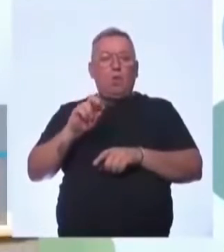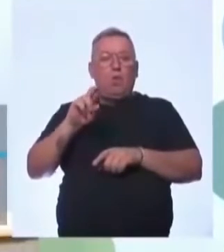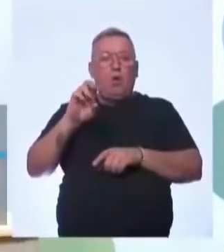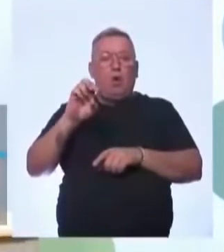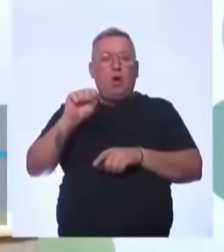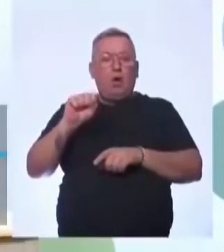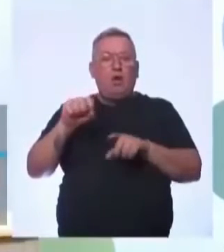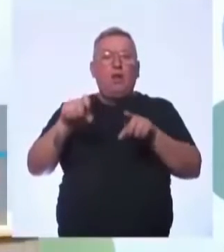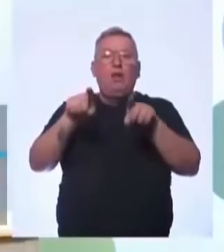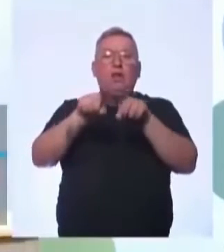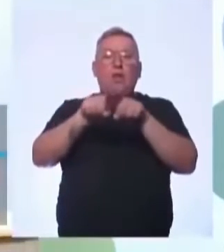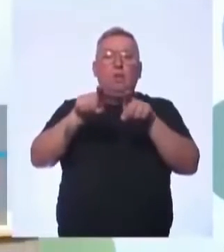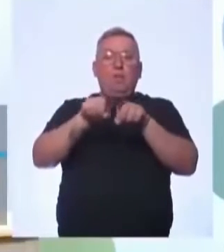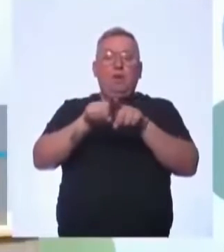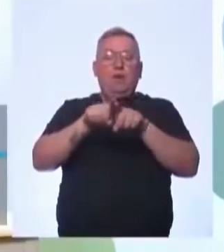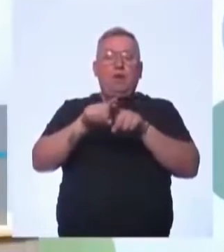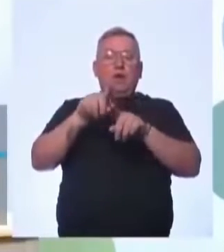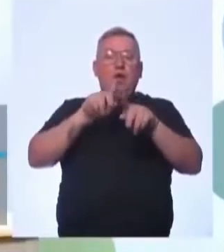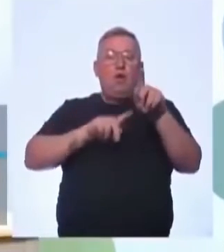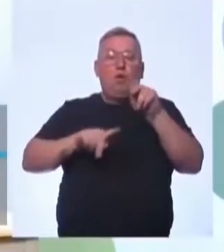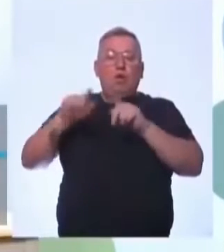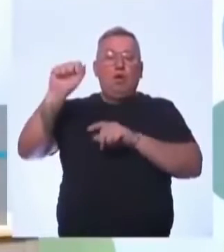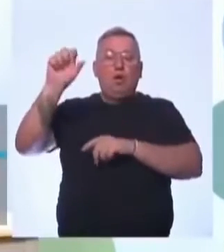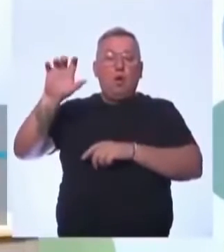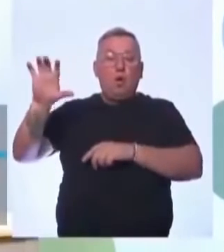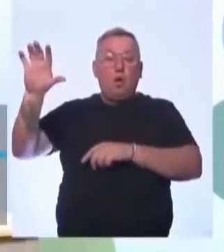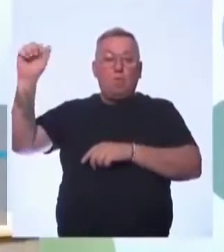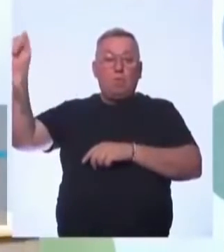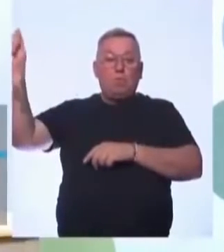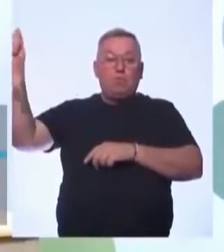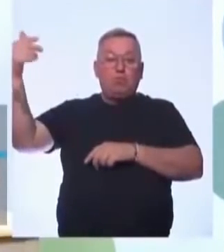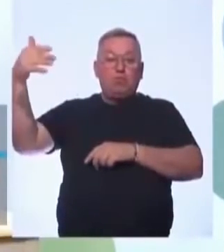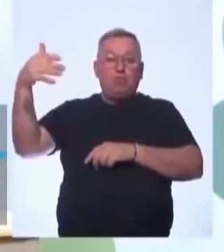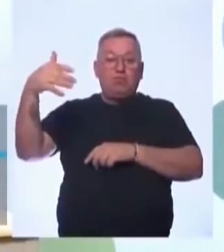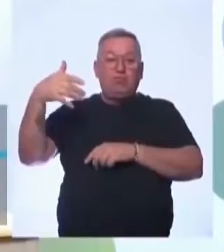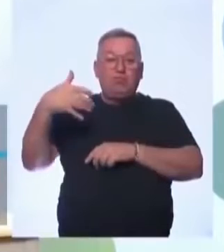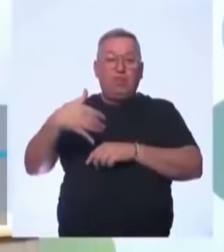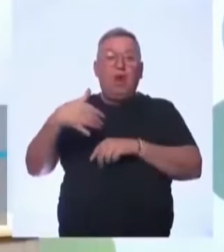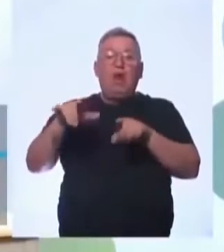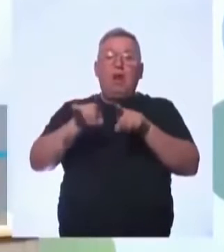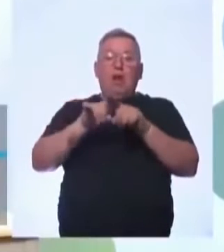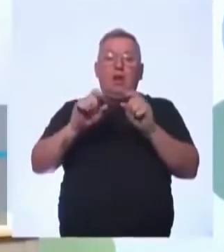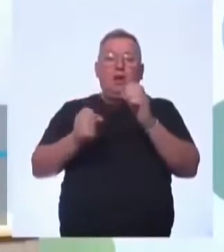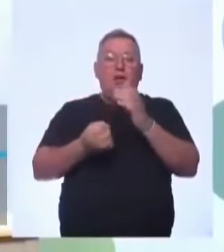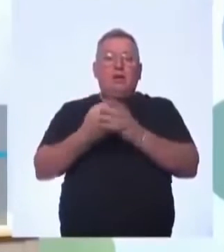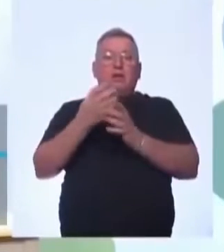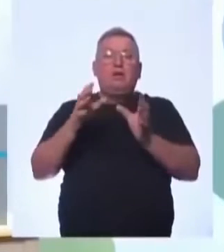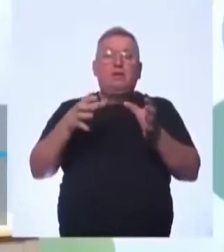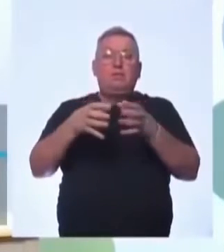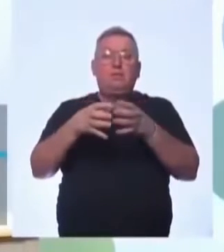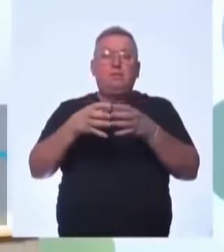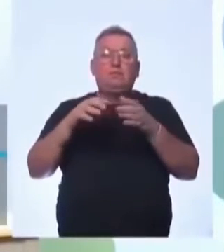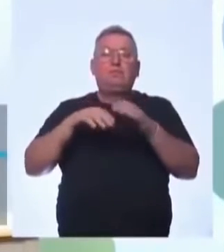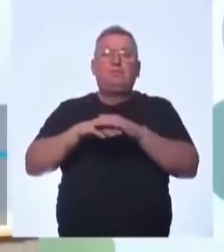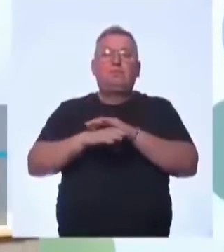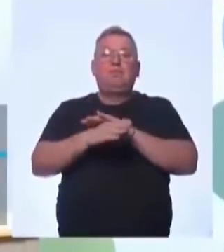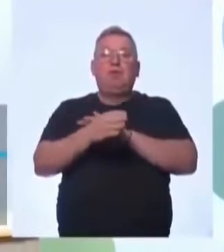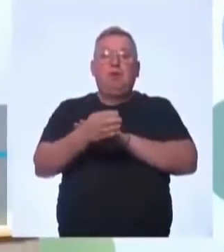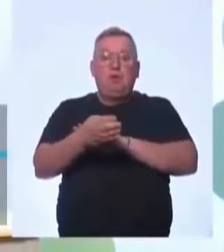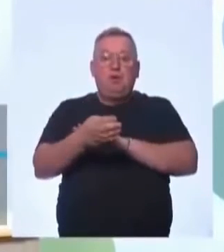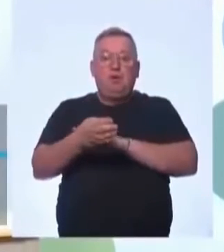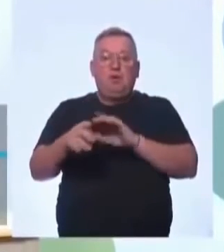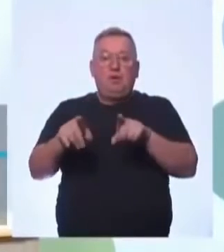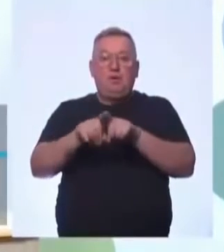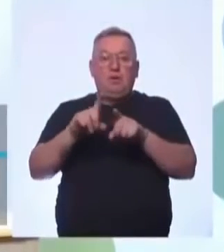os povos europeus que vieram aqui para o Brasil. E aí formam essas comunidades tradicionais, esses povos